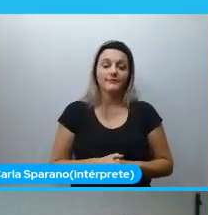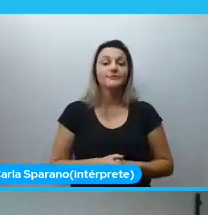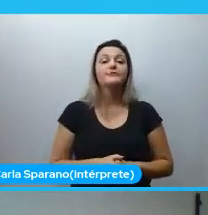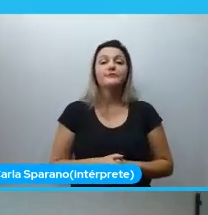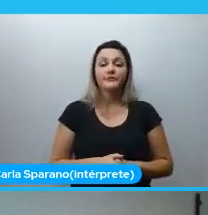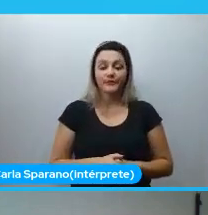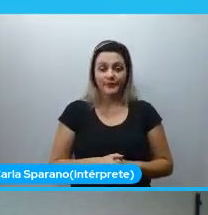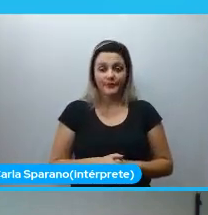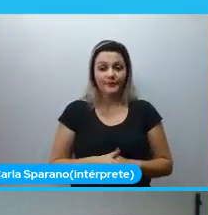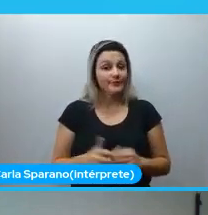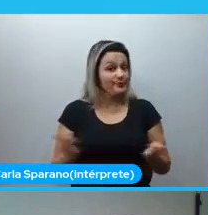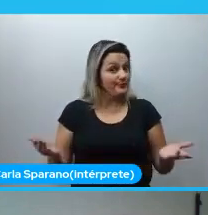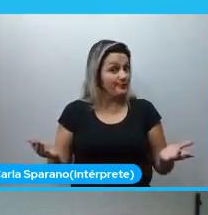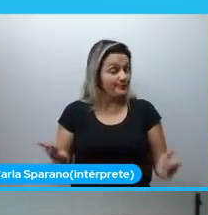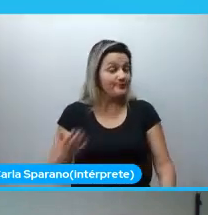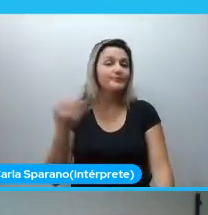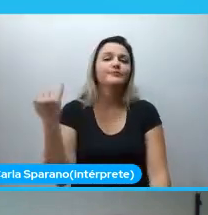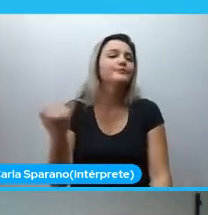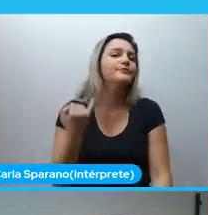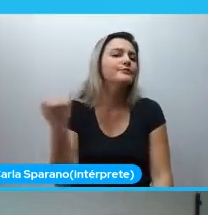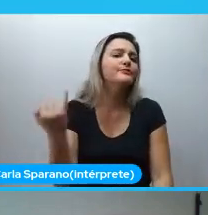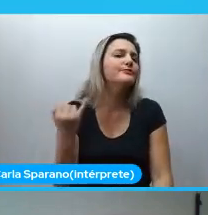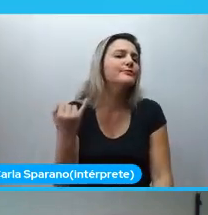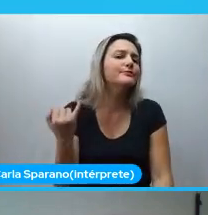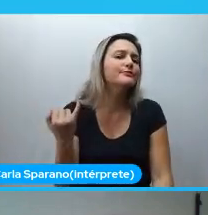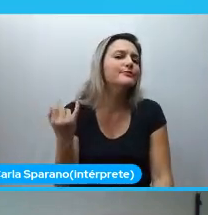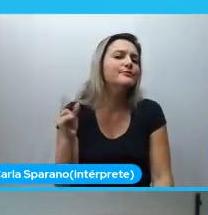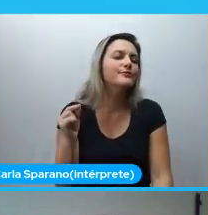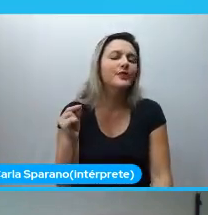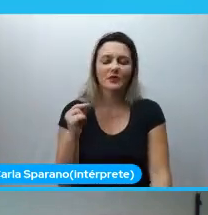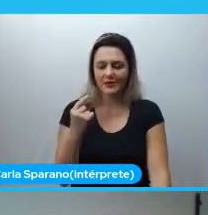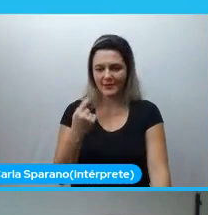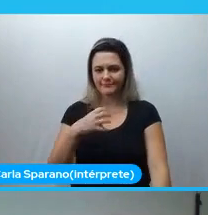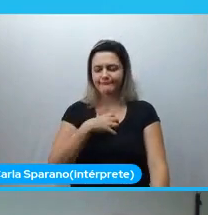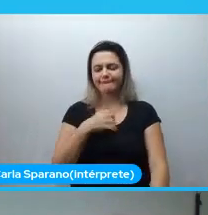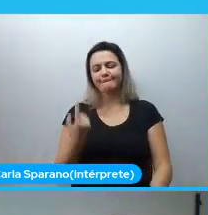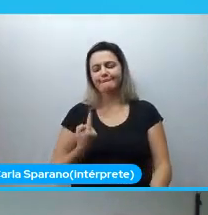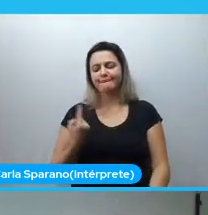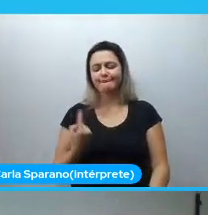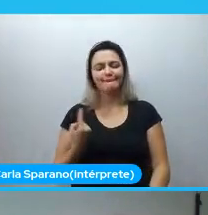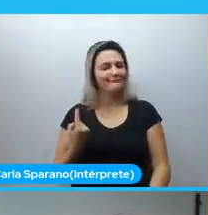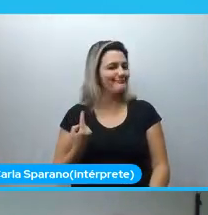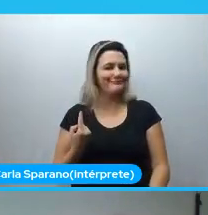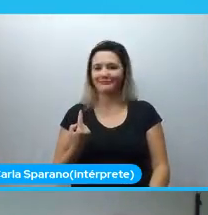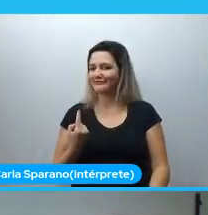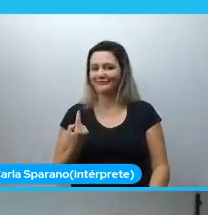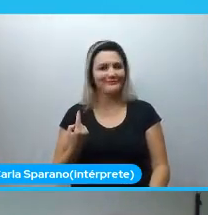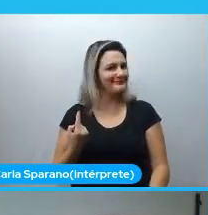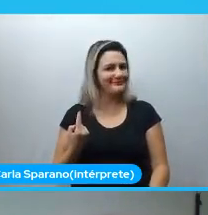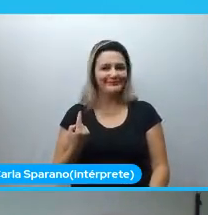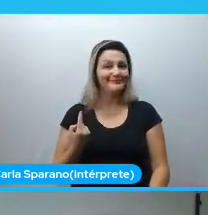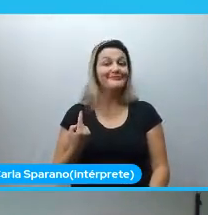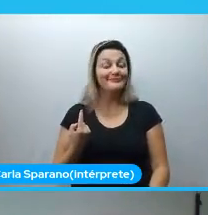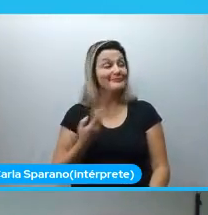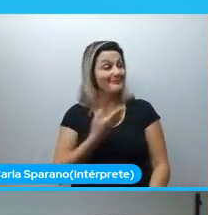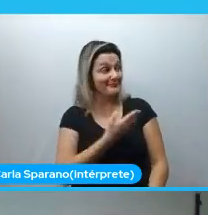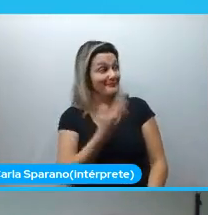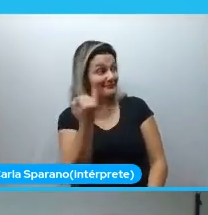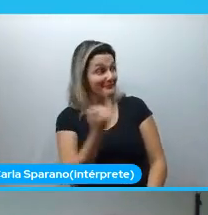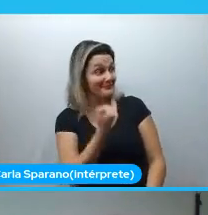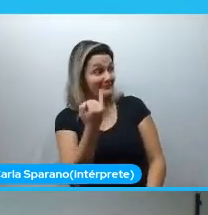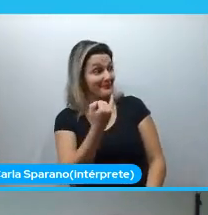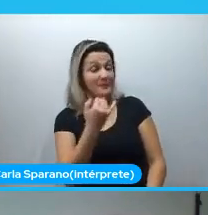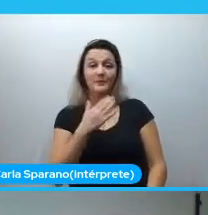E a coisa mais importante é que você nunca estará só. Isso aqui é extremamente importante, foi importante para mim,